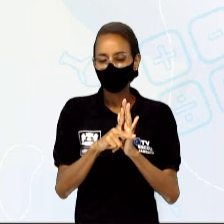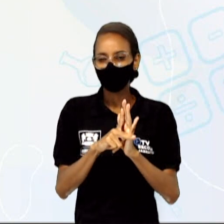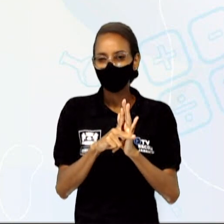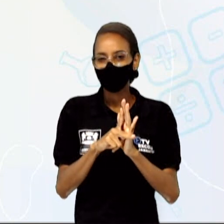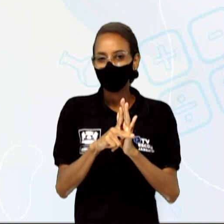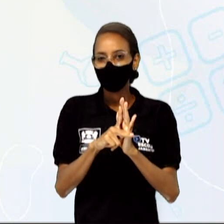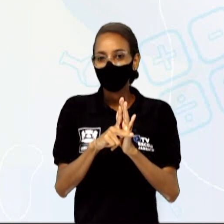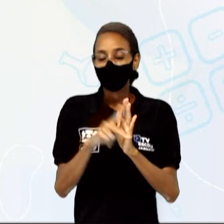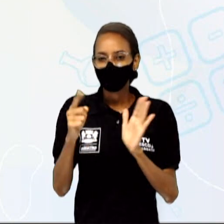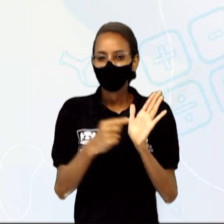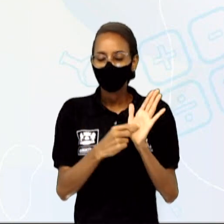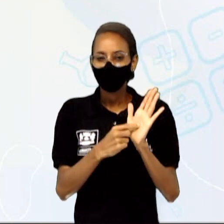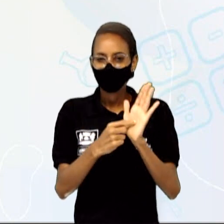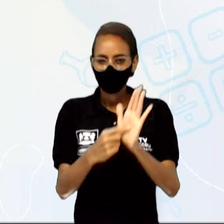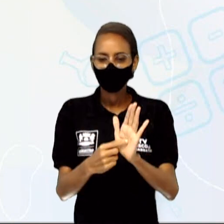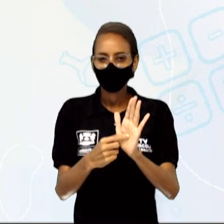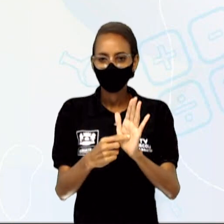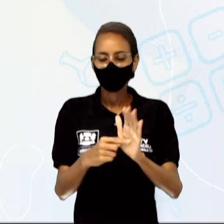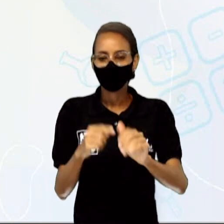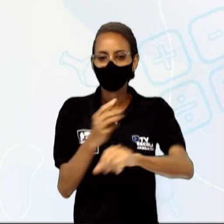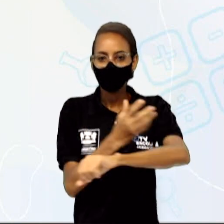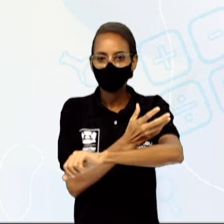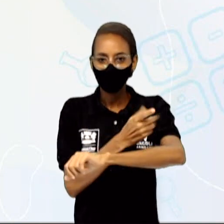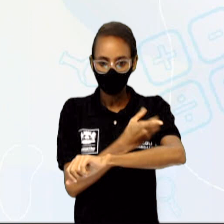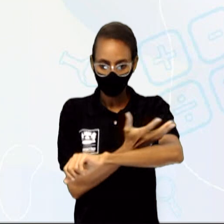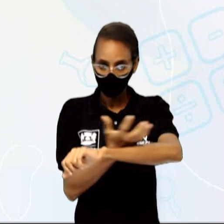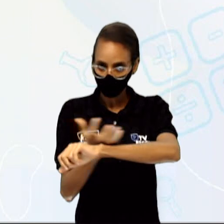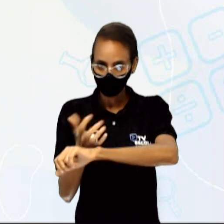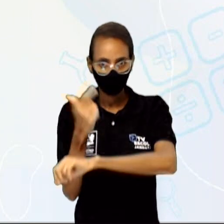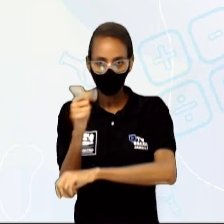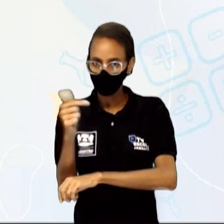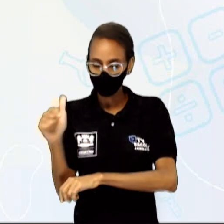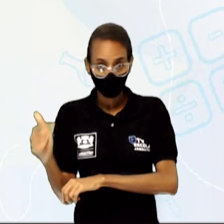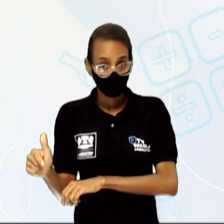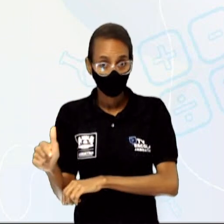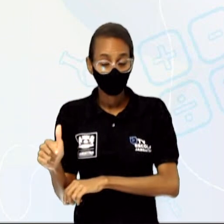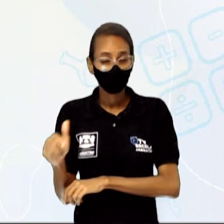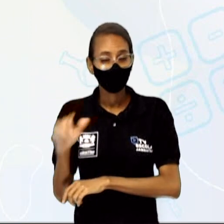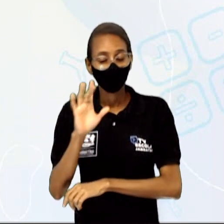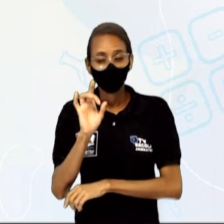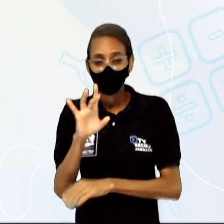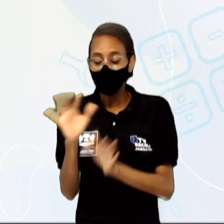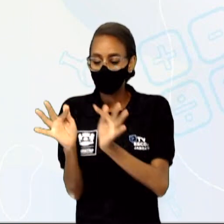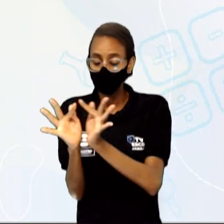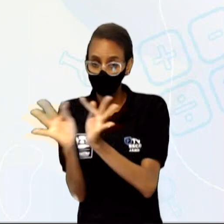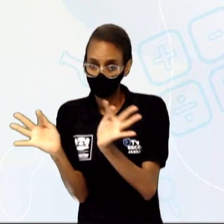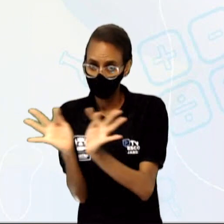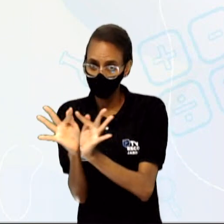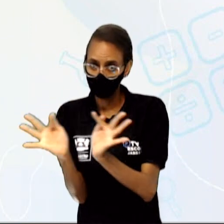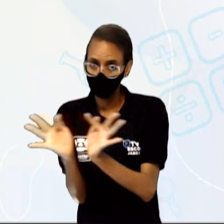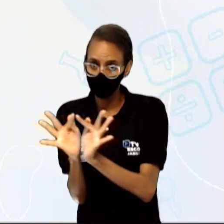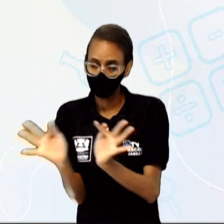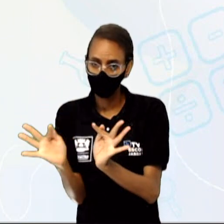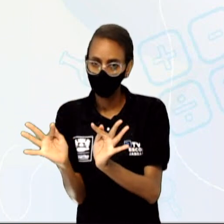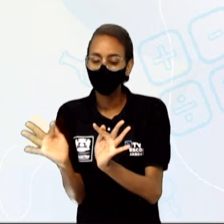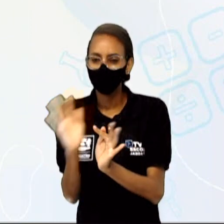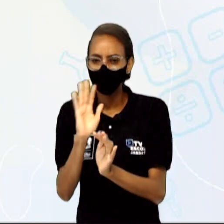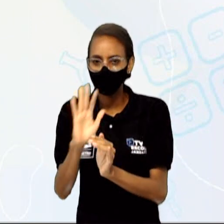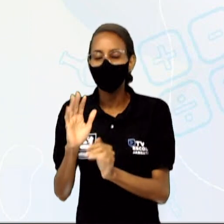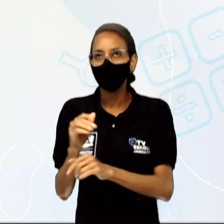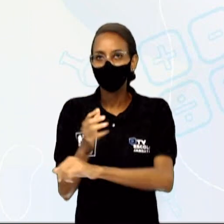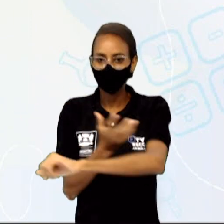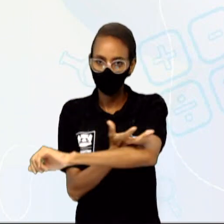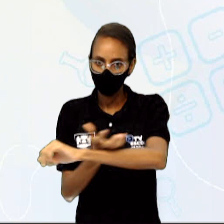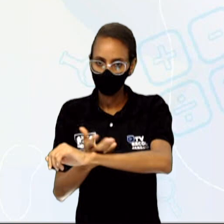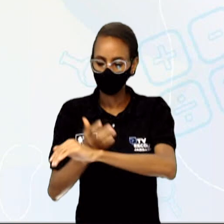ele vai estar presente apenas em células animais e só nos vegetais mais simples, anteriores na linha da evolução, como é o caso